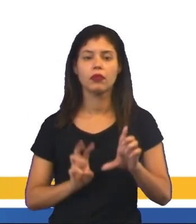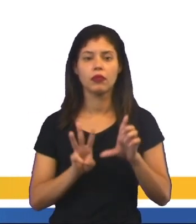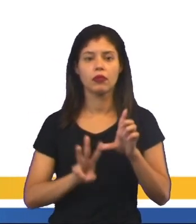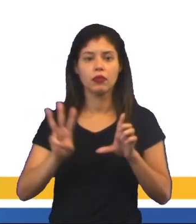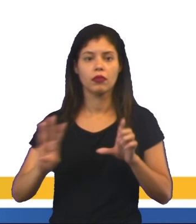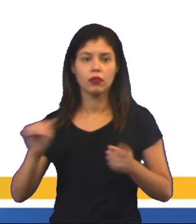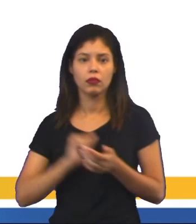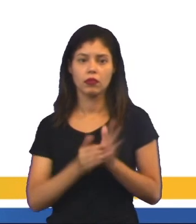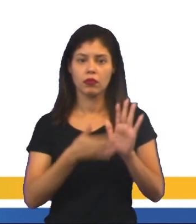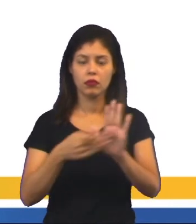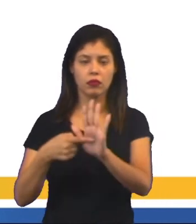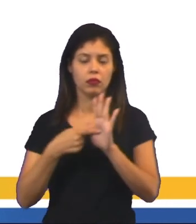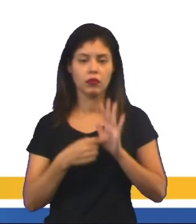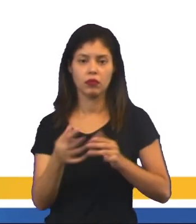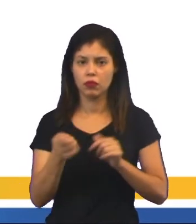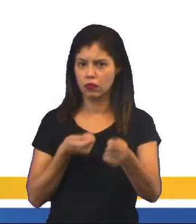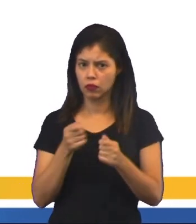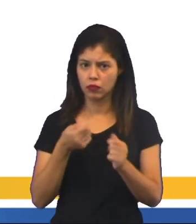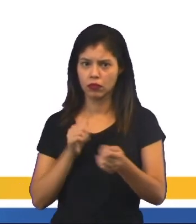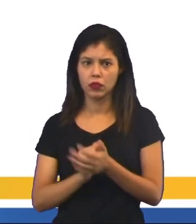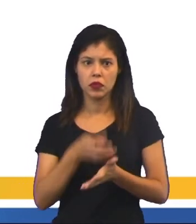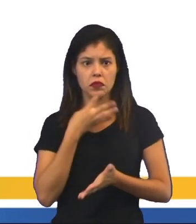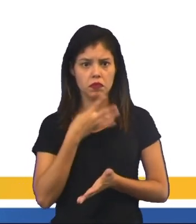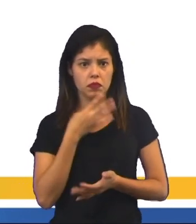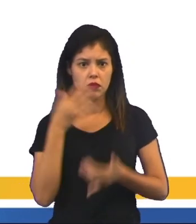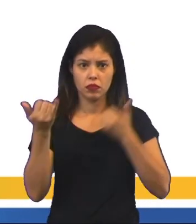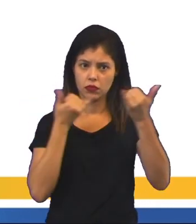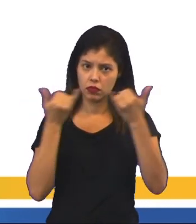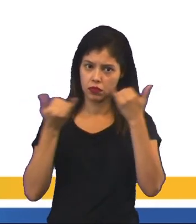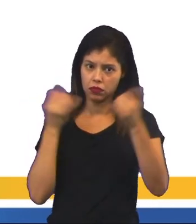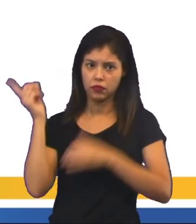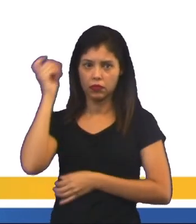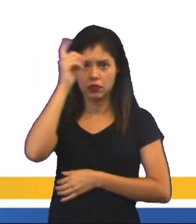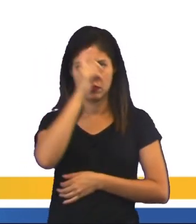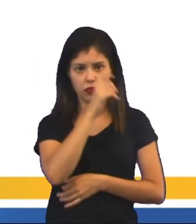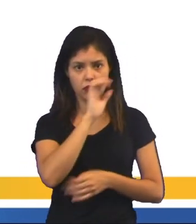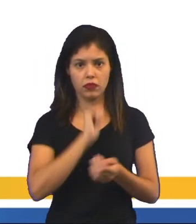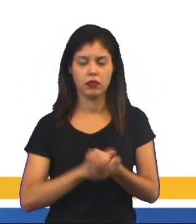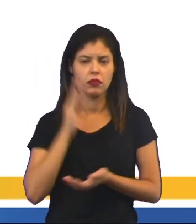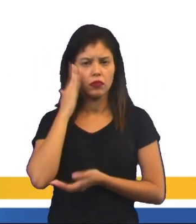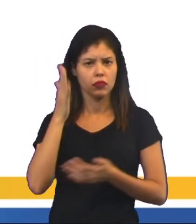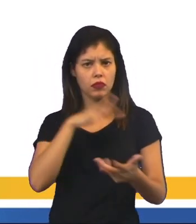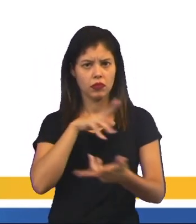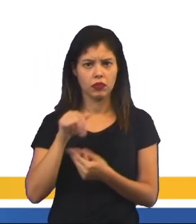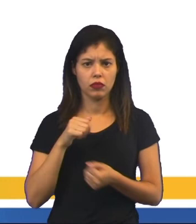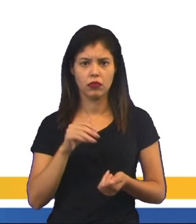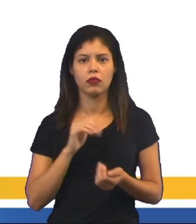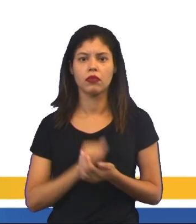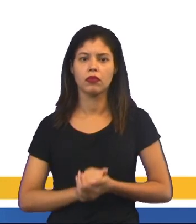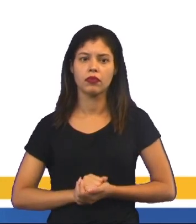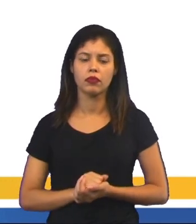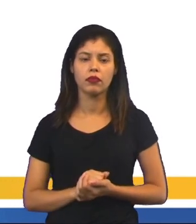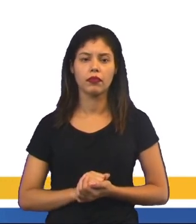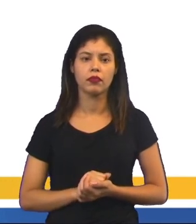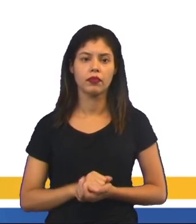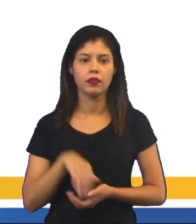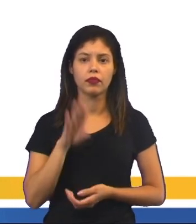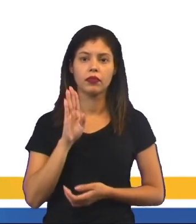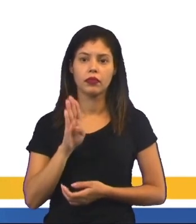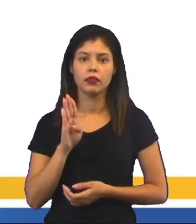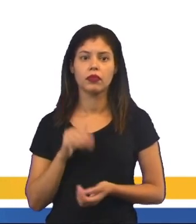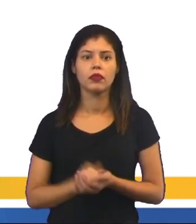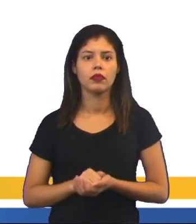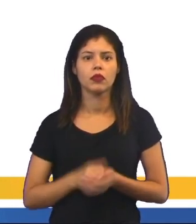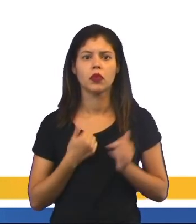letra A, promover a manipulação eficiente de conhecimentos e informações de difícil compreensão no mundo físico,